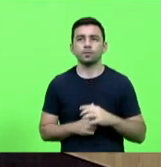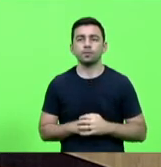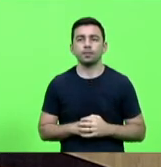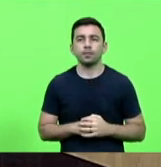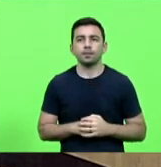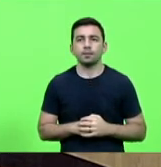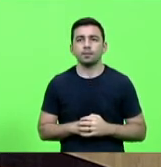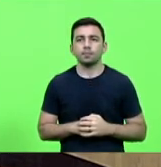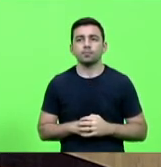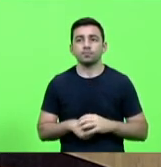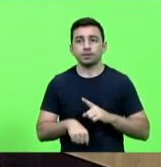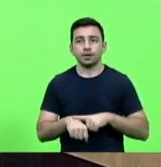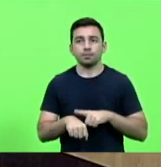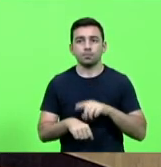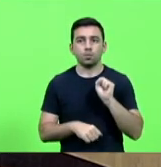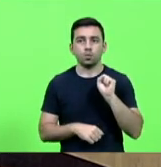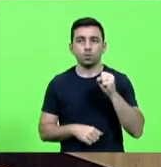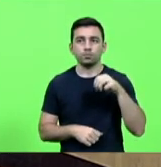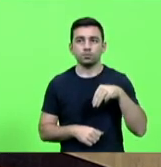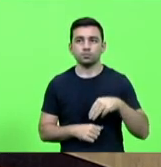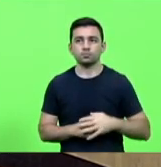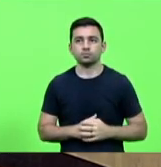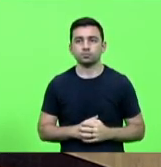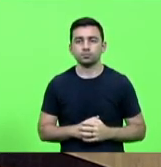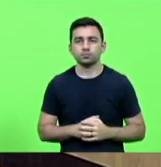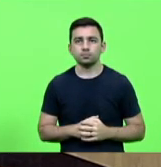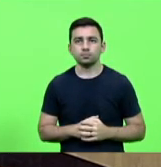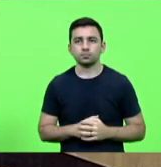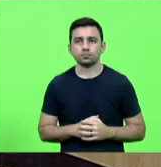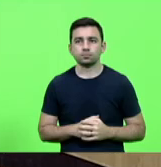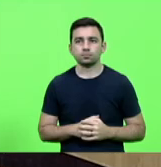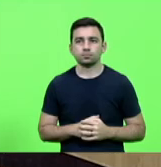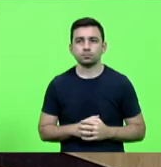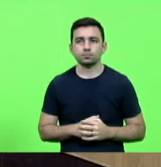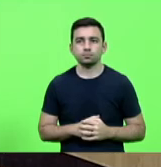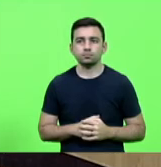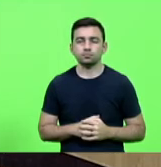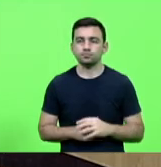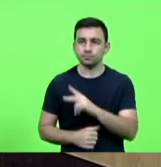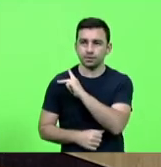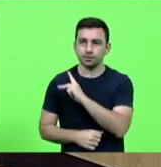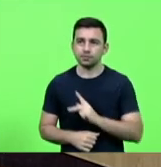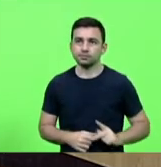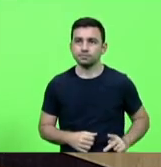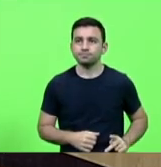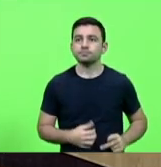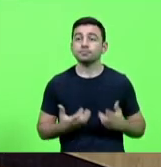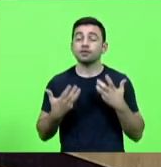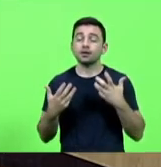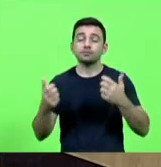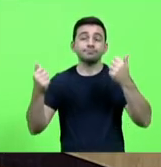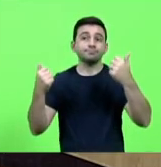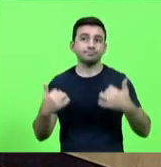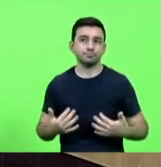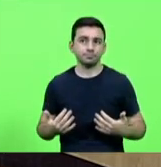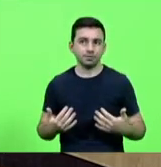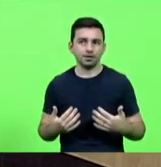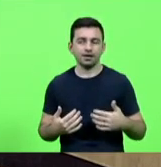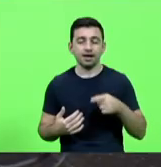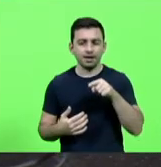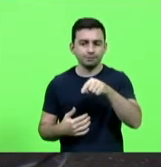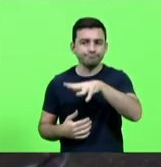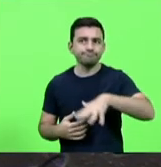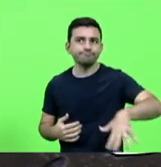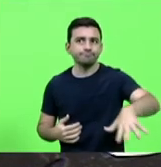oito minutos oito minutos presidente quero falar sobre um grande mercado brasileiro